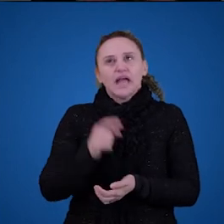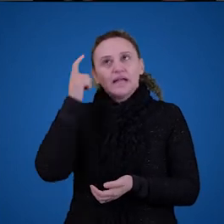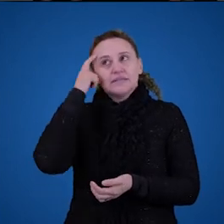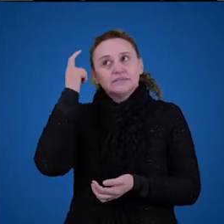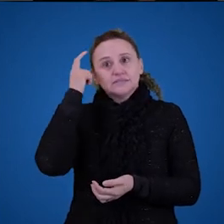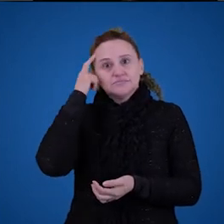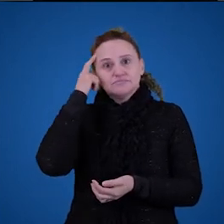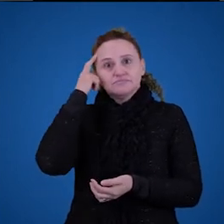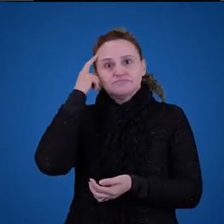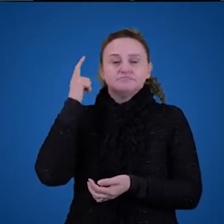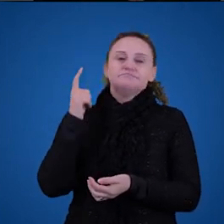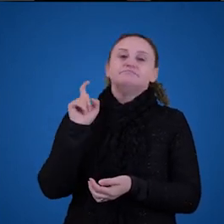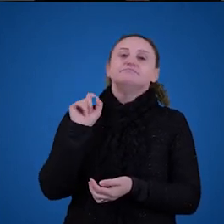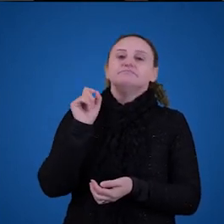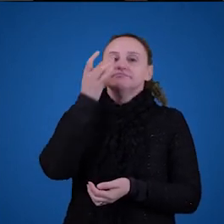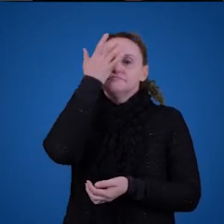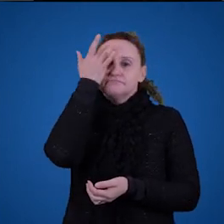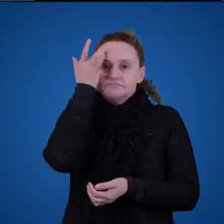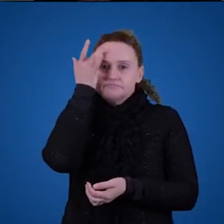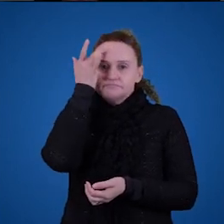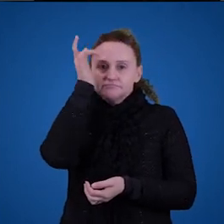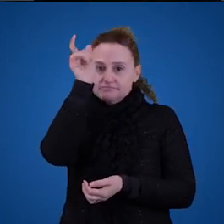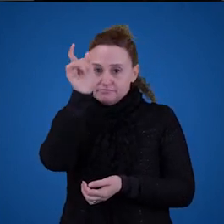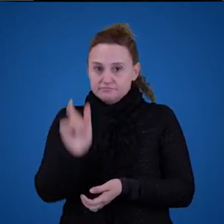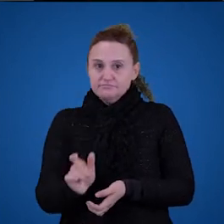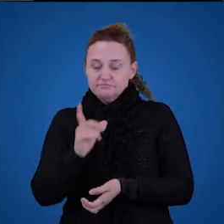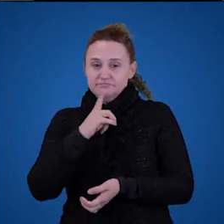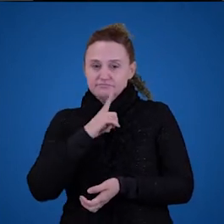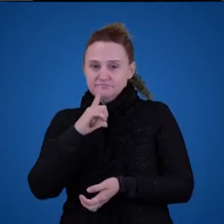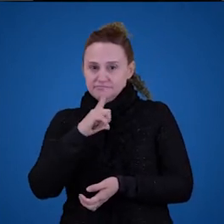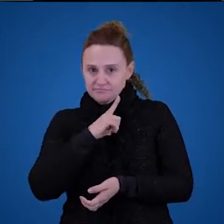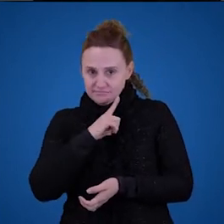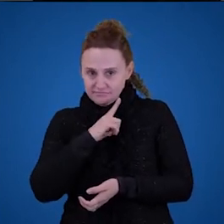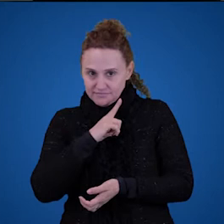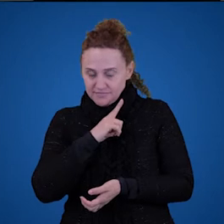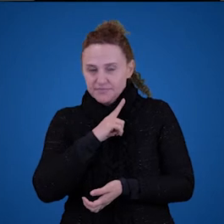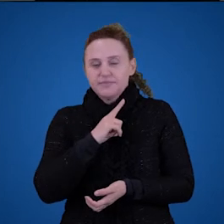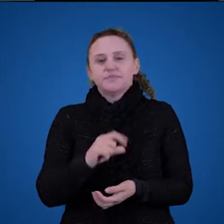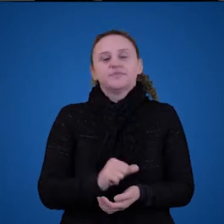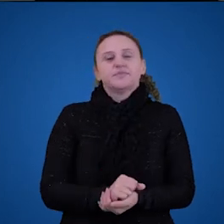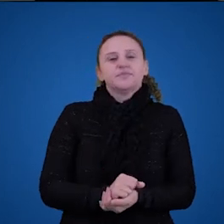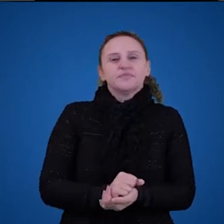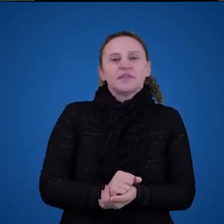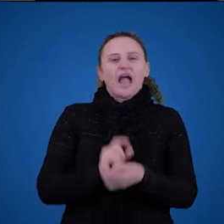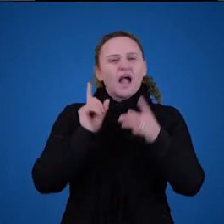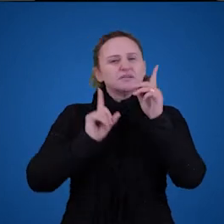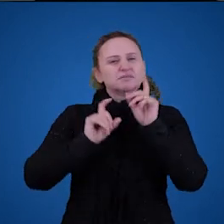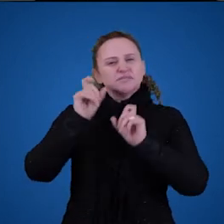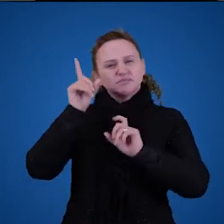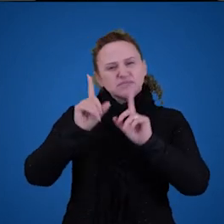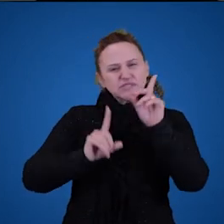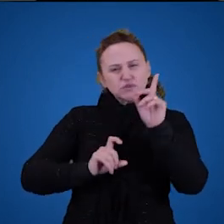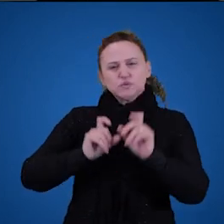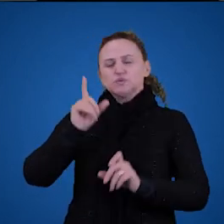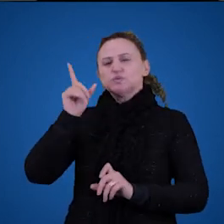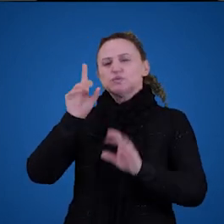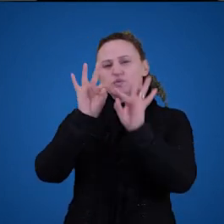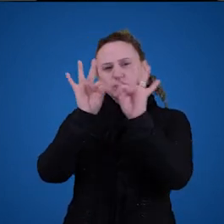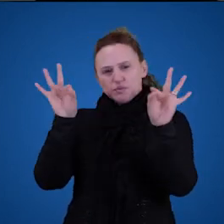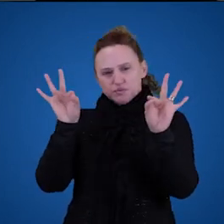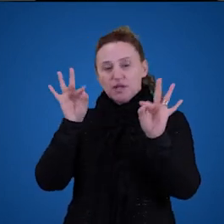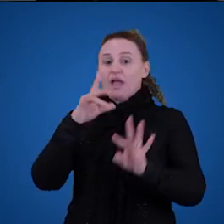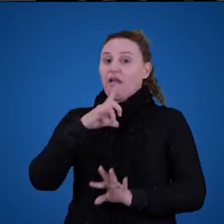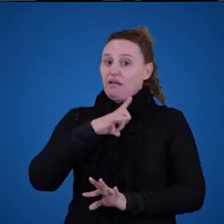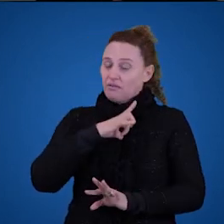ou seja, uma ideia muito forte que as pessoas têm, né? E que pode ocorrer a vários de vocês, é que as expressões, elas adquirem significado